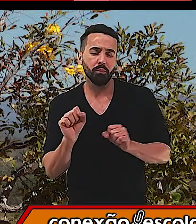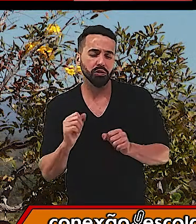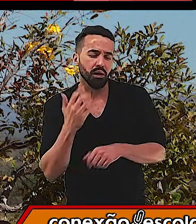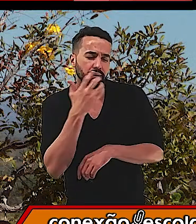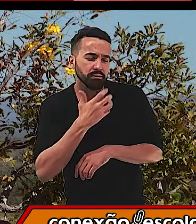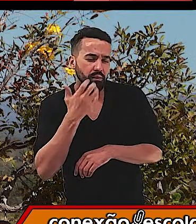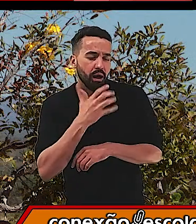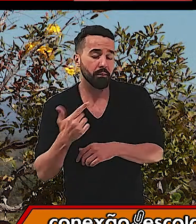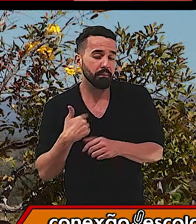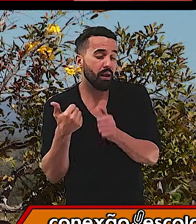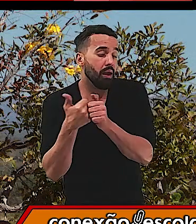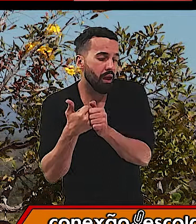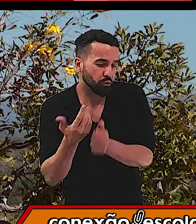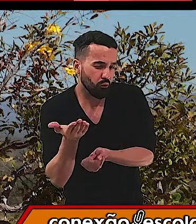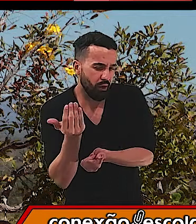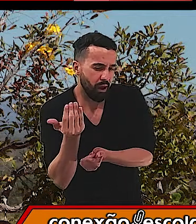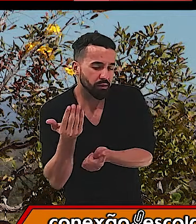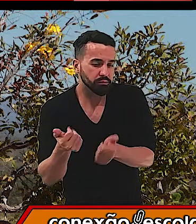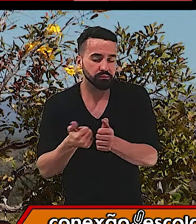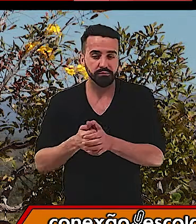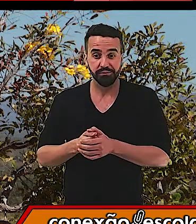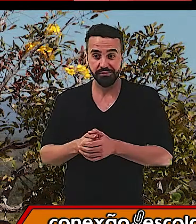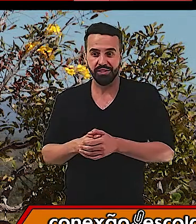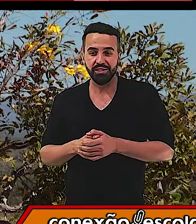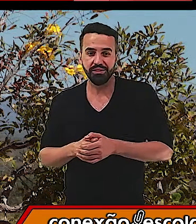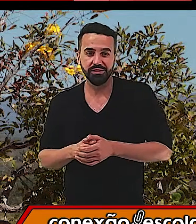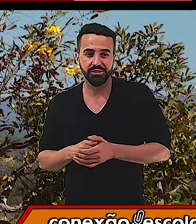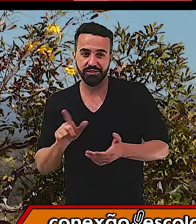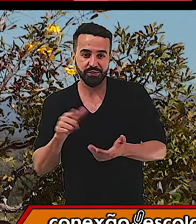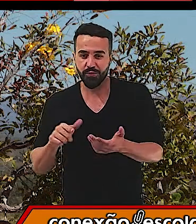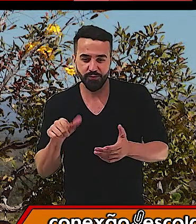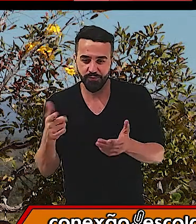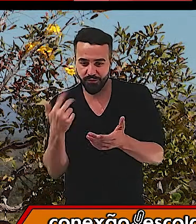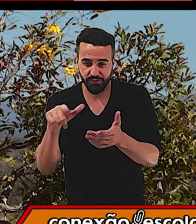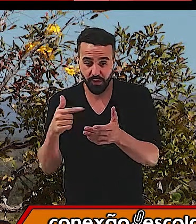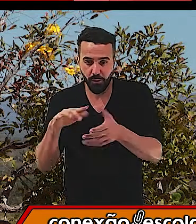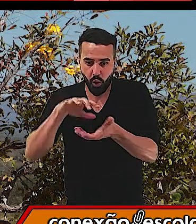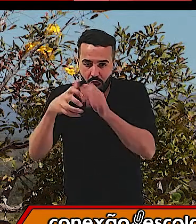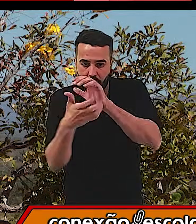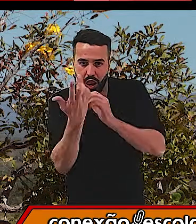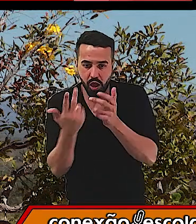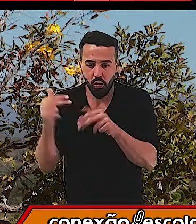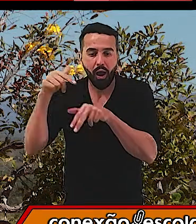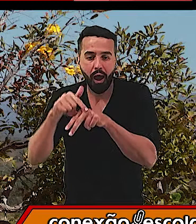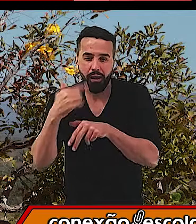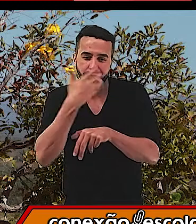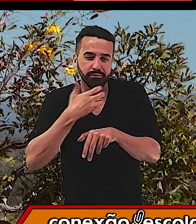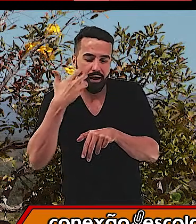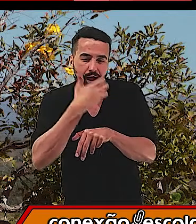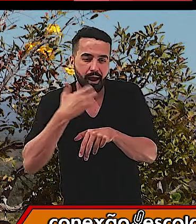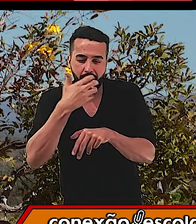bem perto do meu focinho? E o bolinho foi lá e subiu o focinho da raposa e começou a